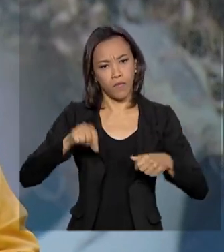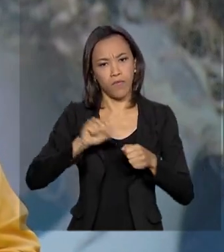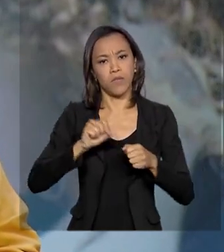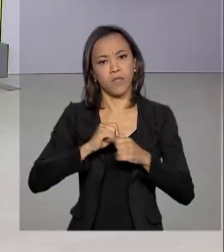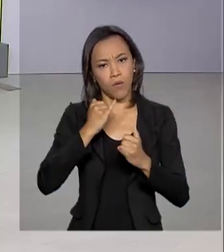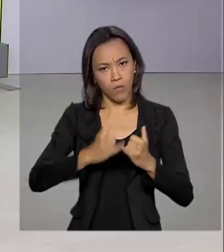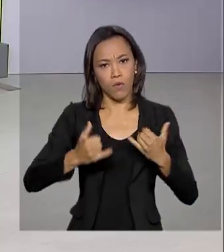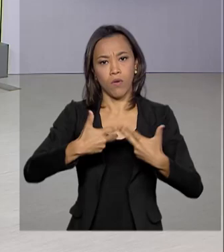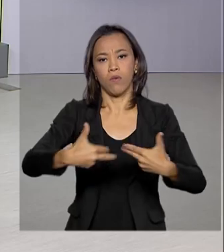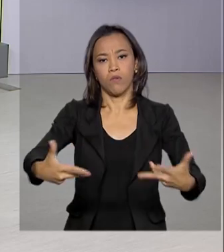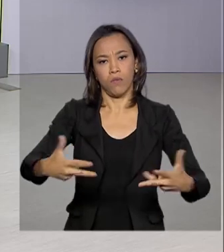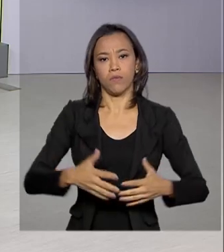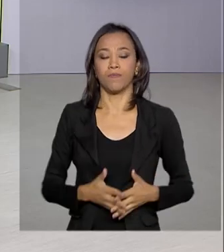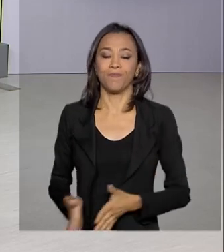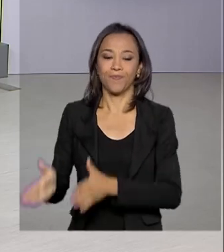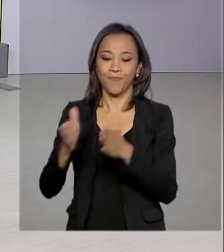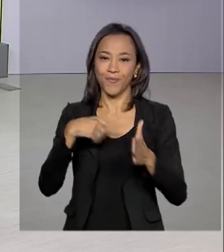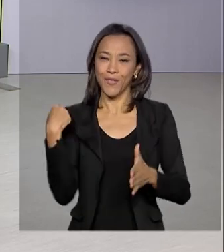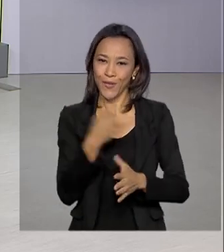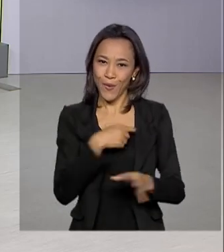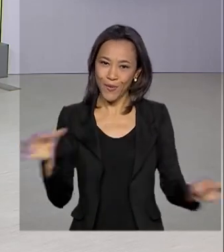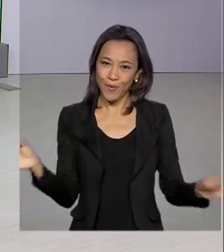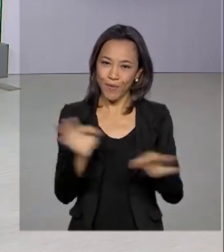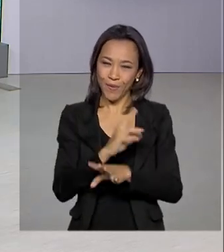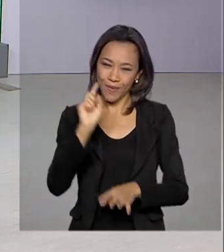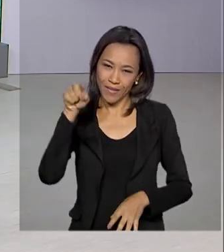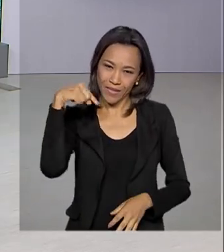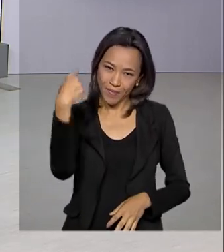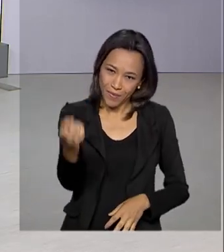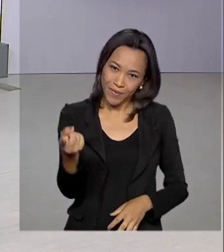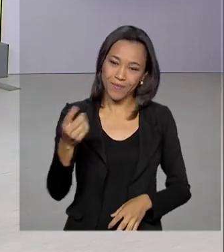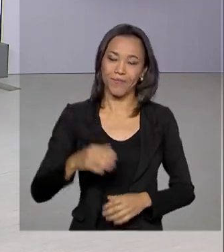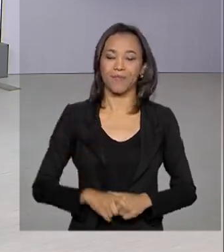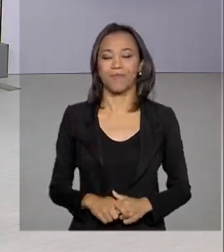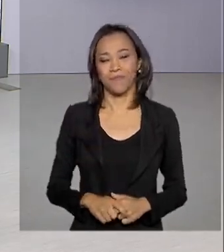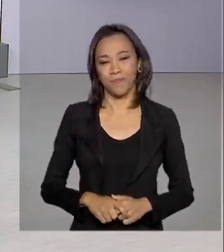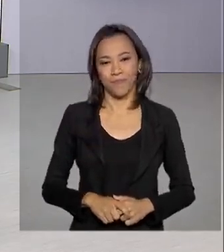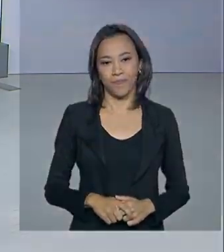coisa. A gente fica por aqui, até a próxima edição.